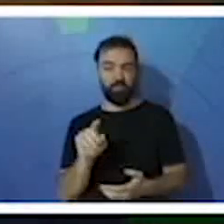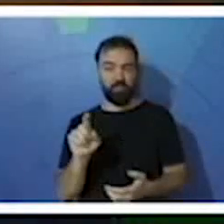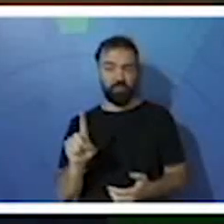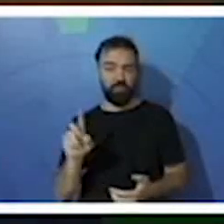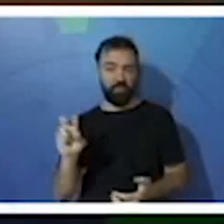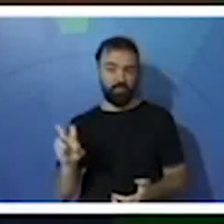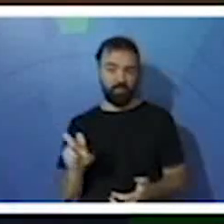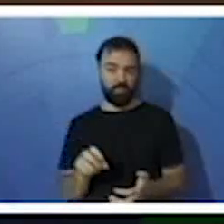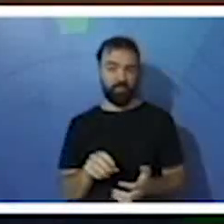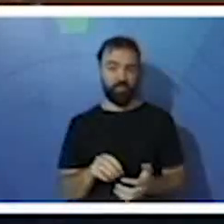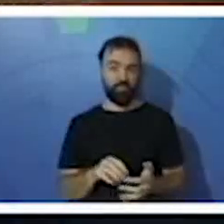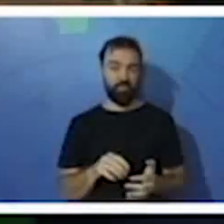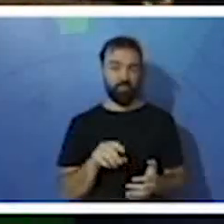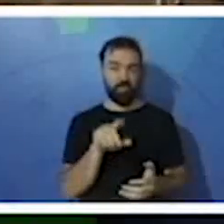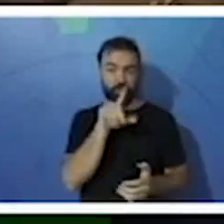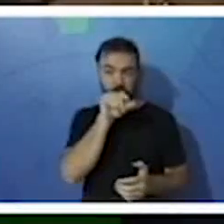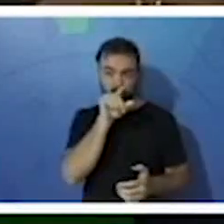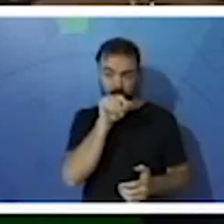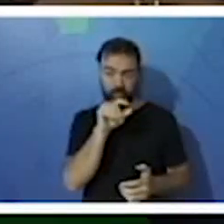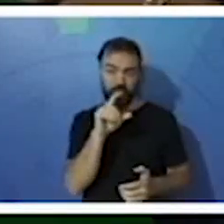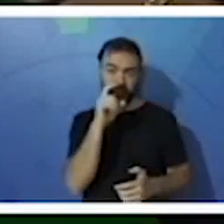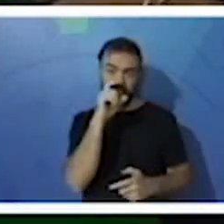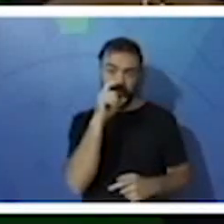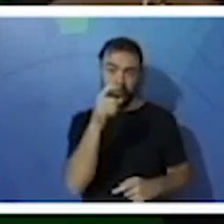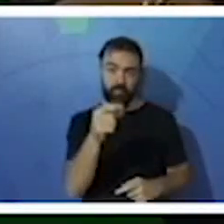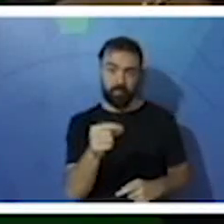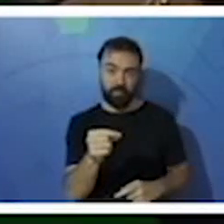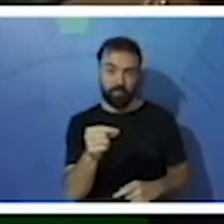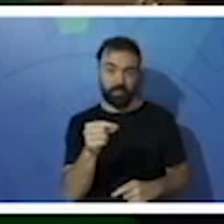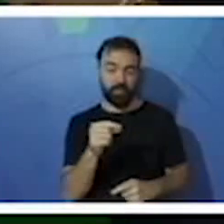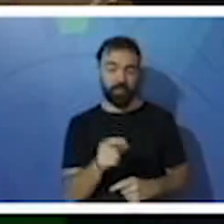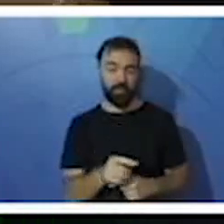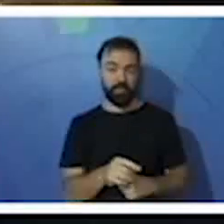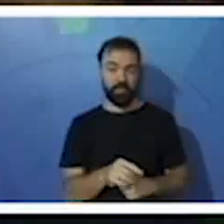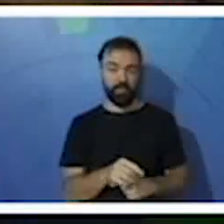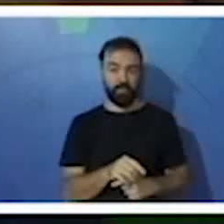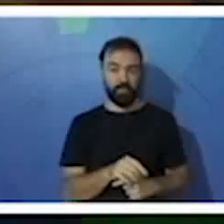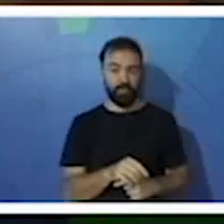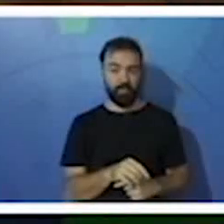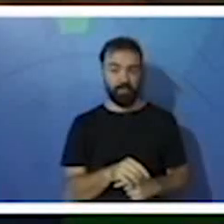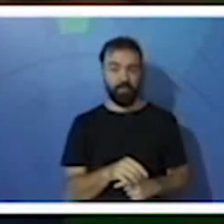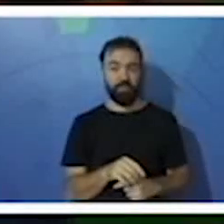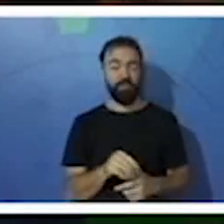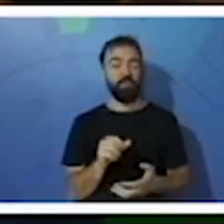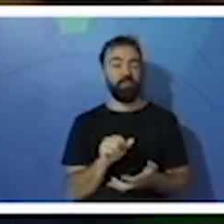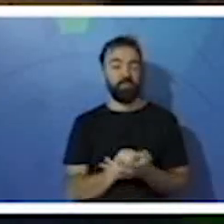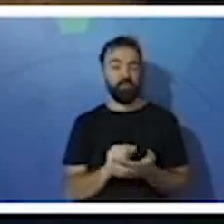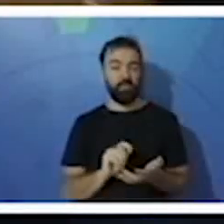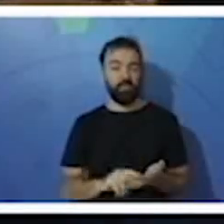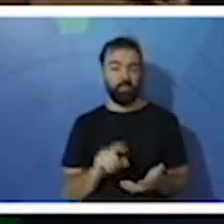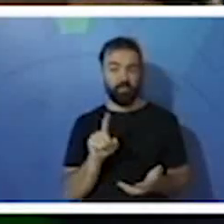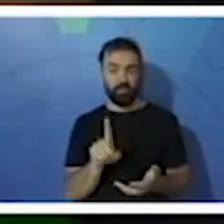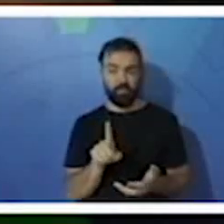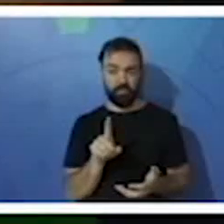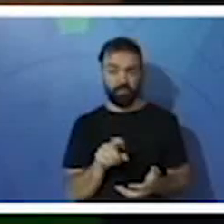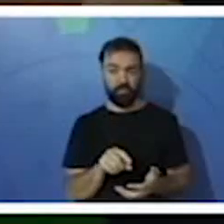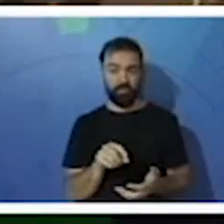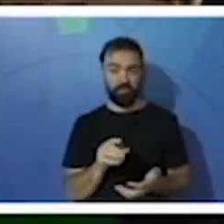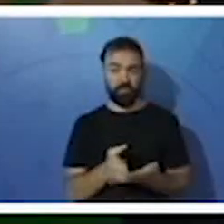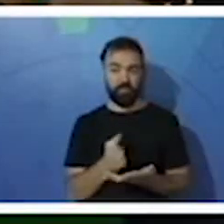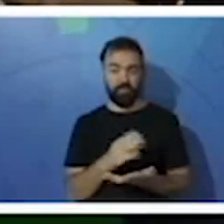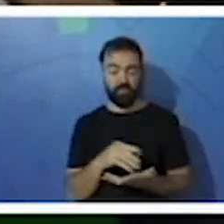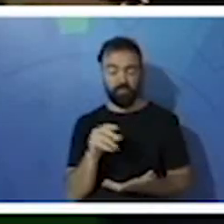adaptação das aves, o bico, página 216, atividade 1 e ler 1,